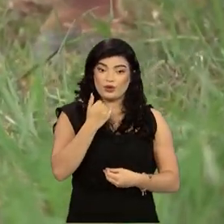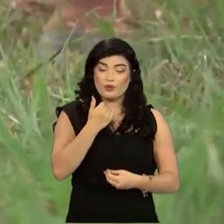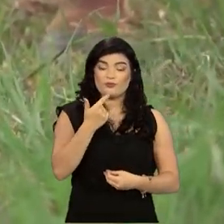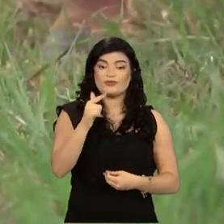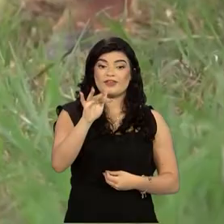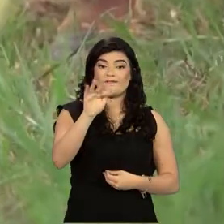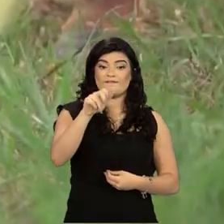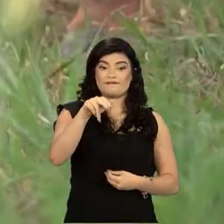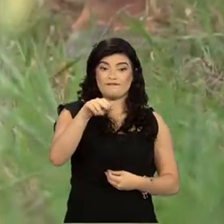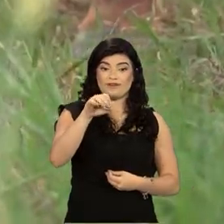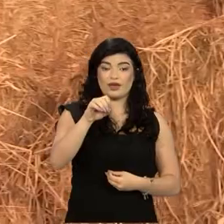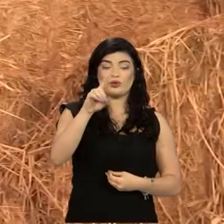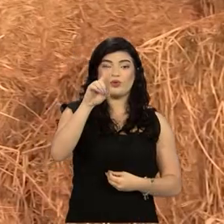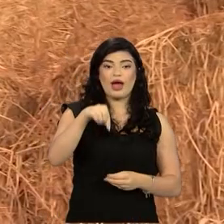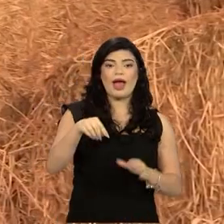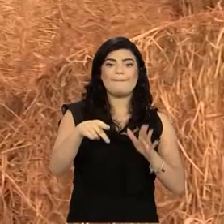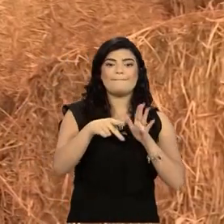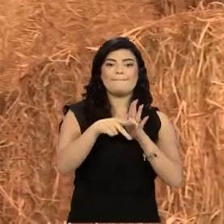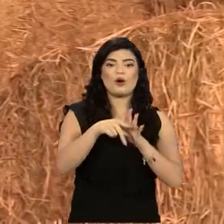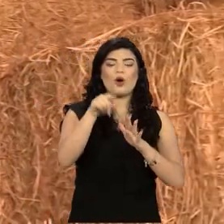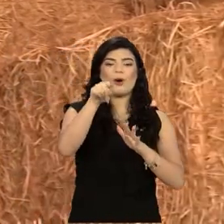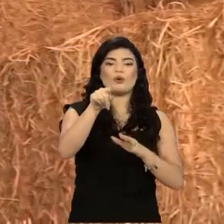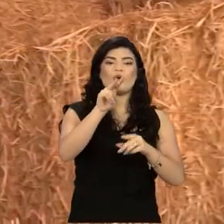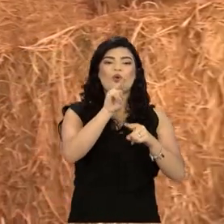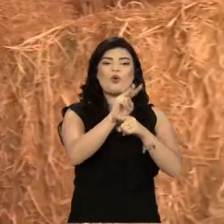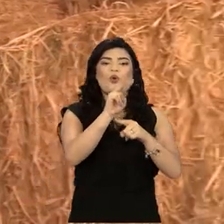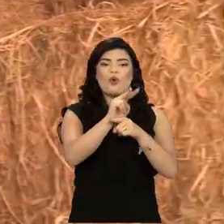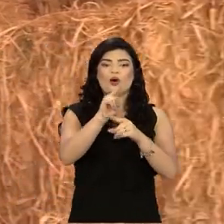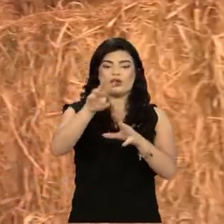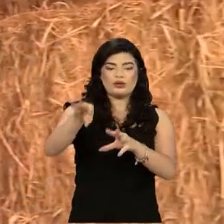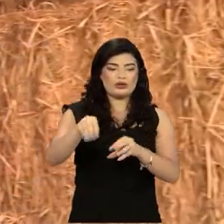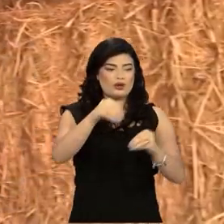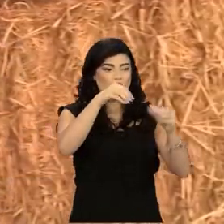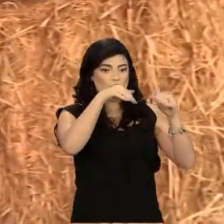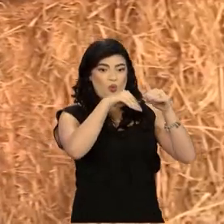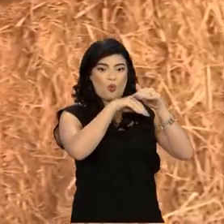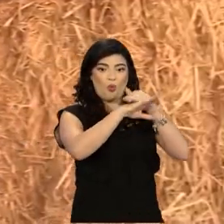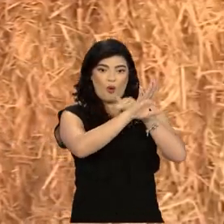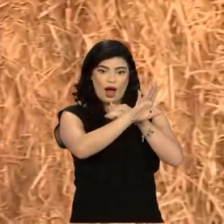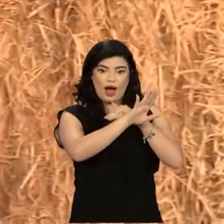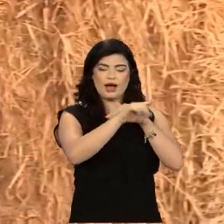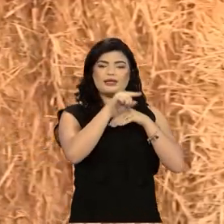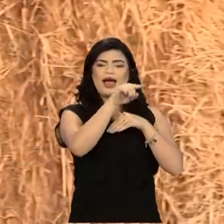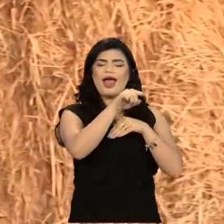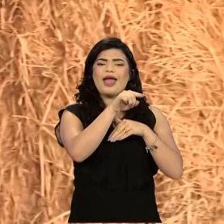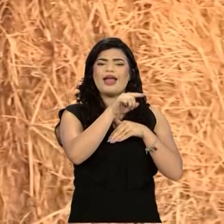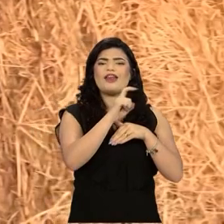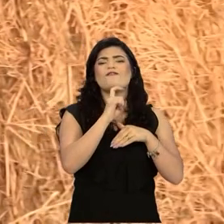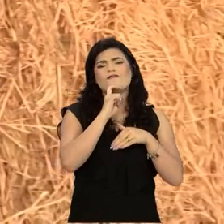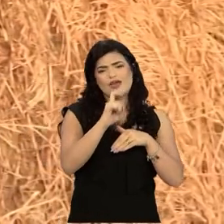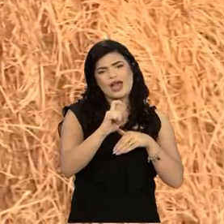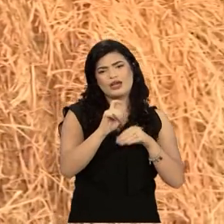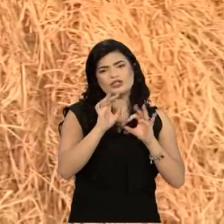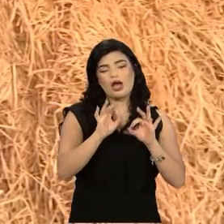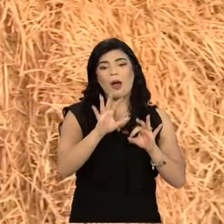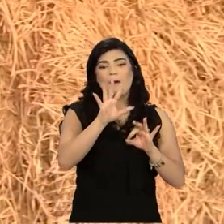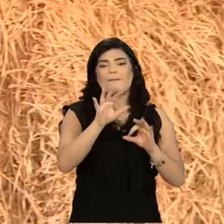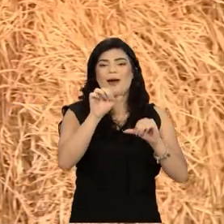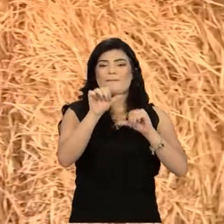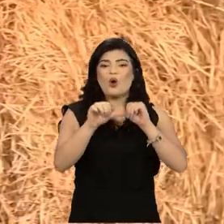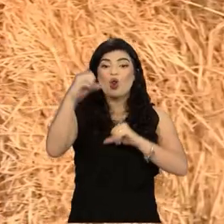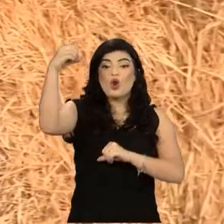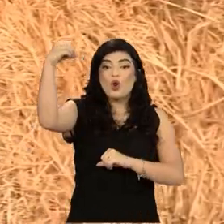feno nada mais é que o material desidratado, preservado por desidratação. Normalmente, ele é verde, mas em função da